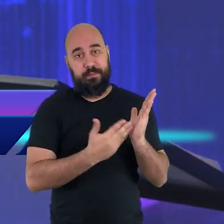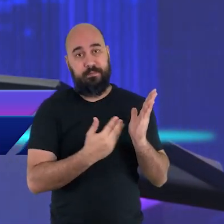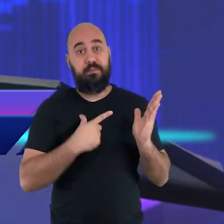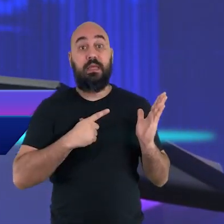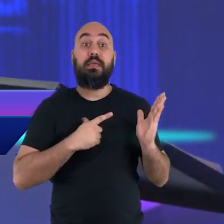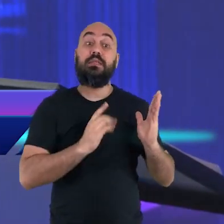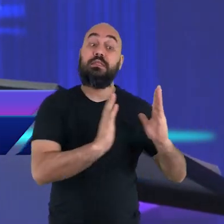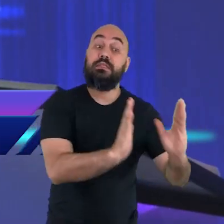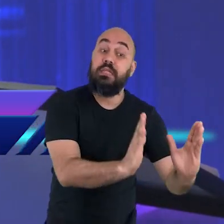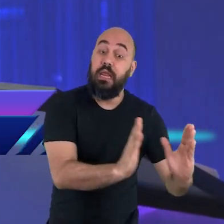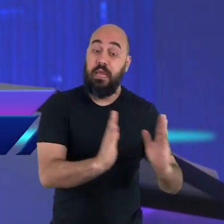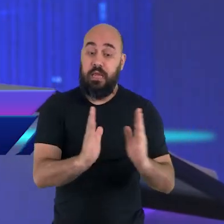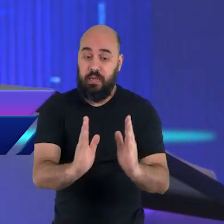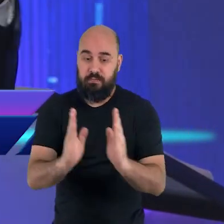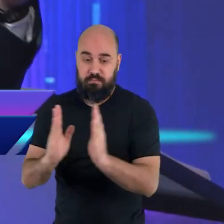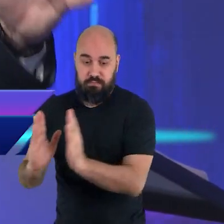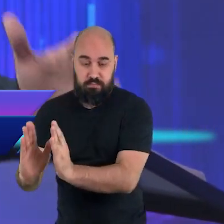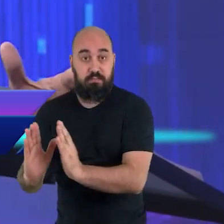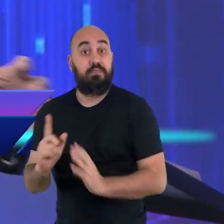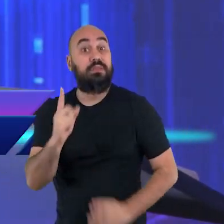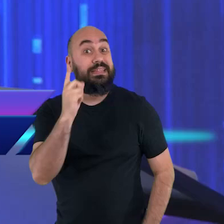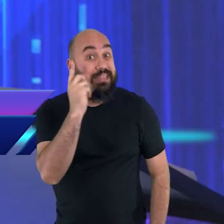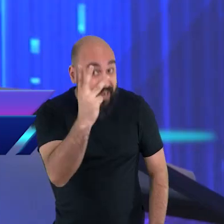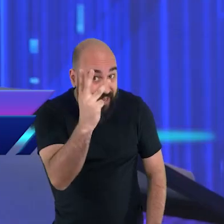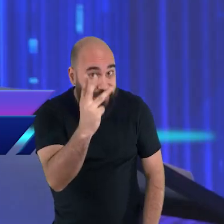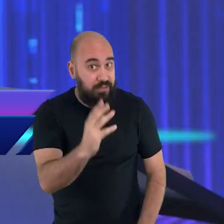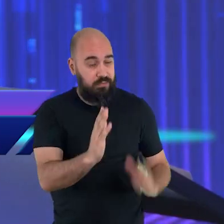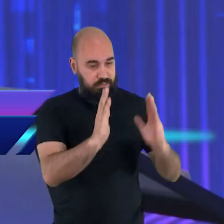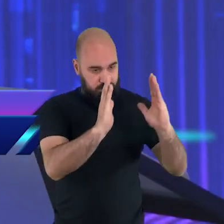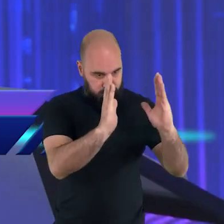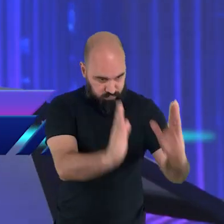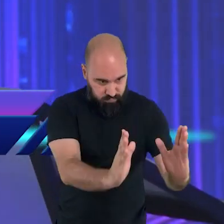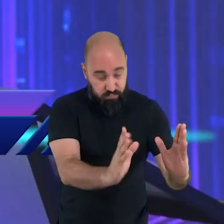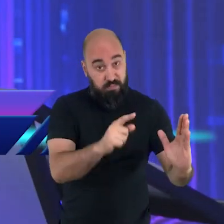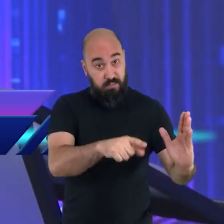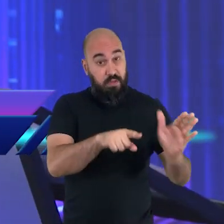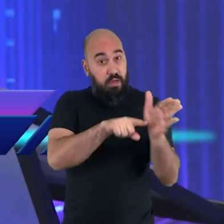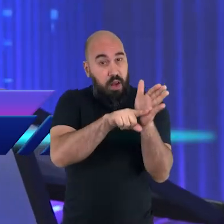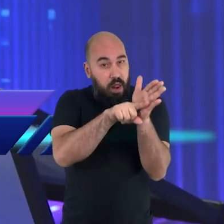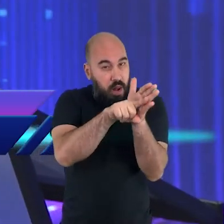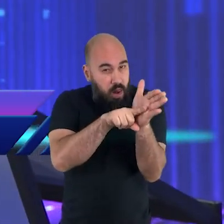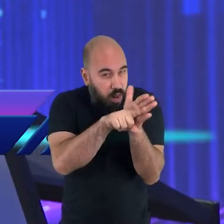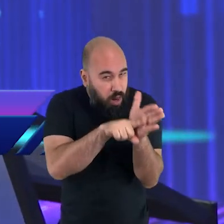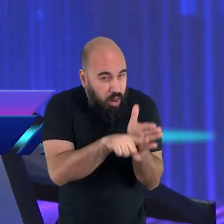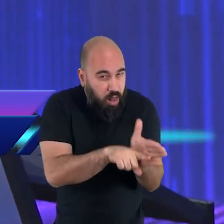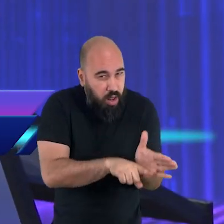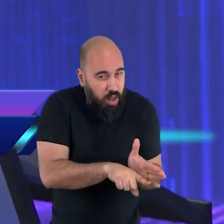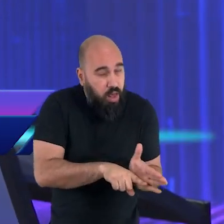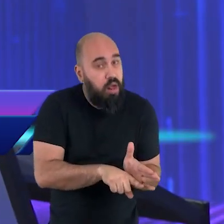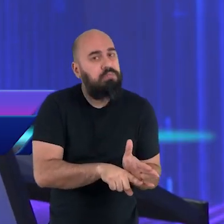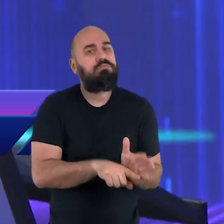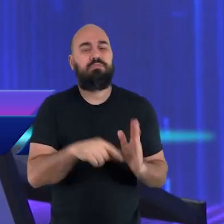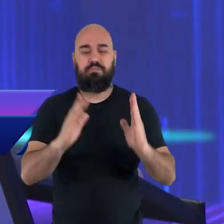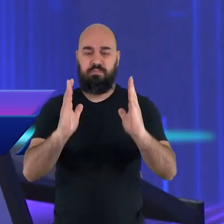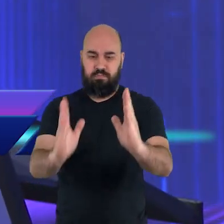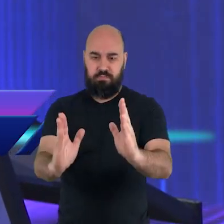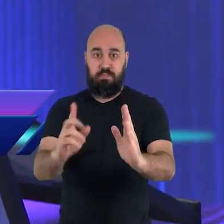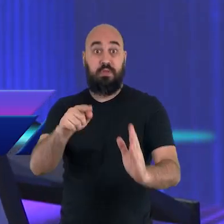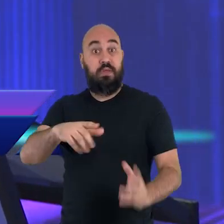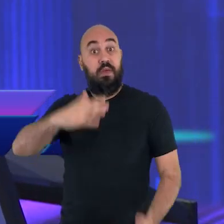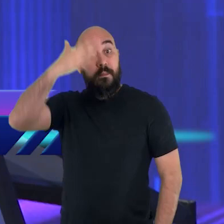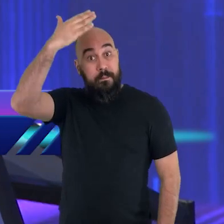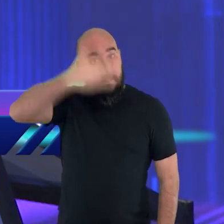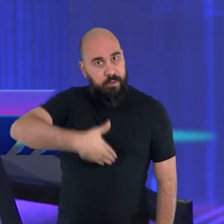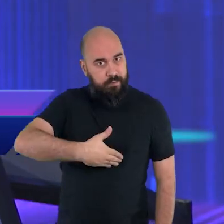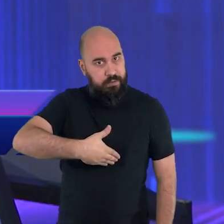A etapa de investigação, a etapa de comprovação e a etapa